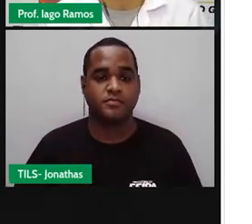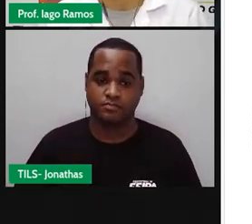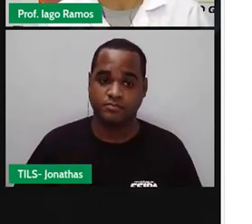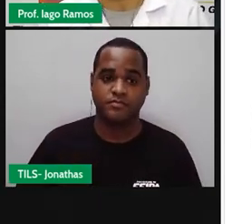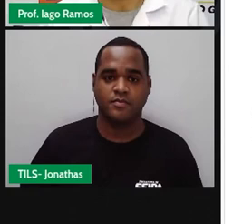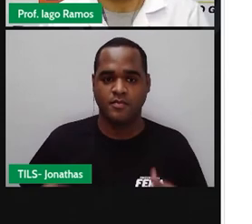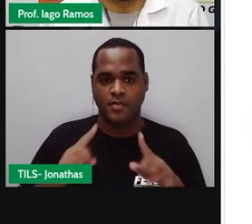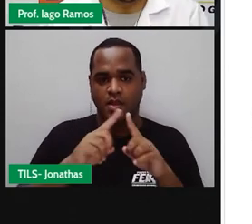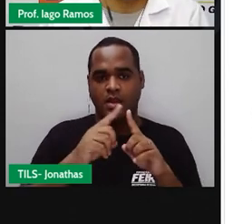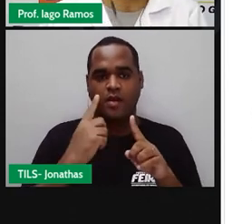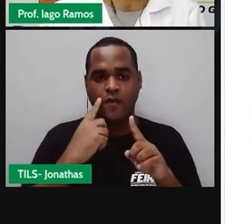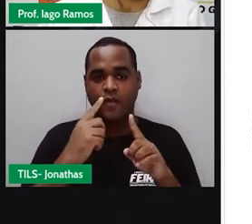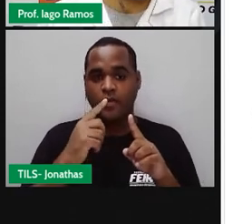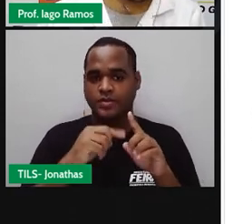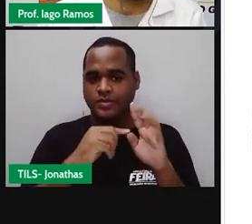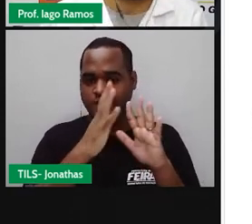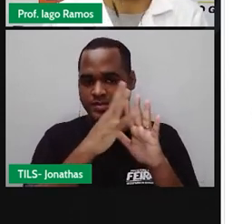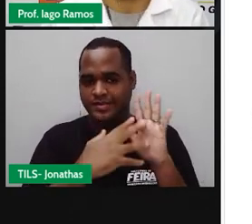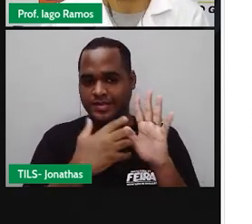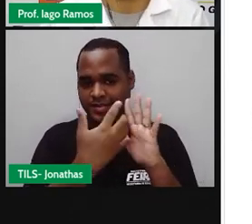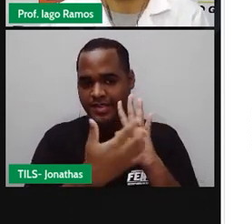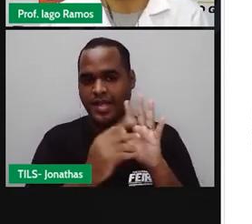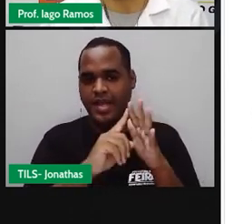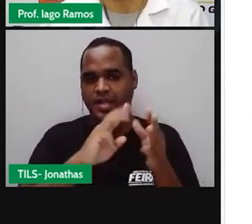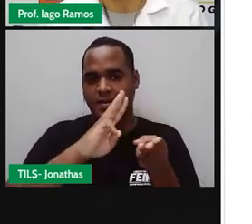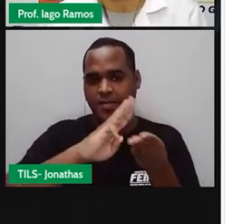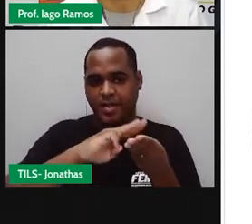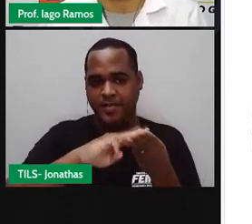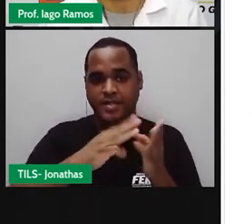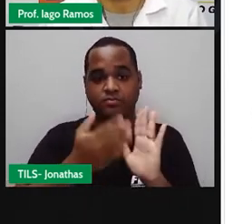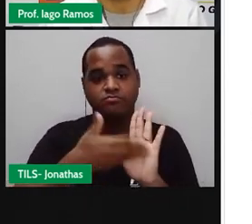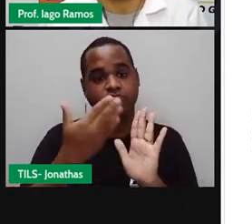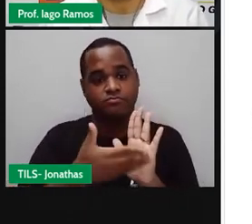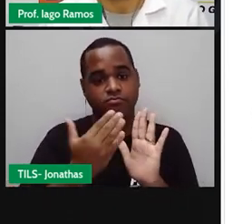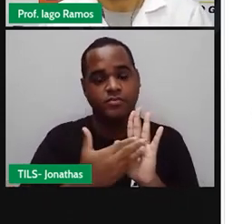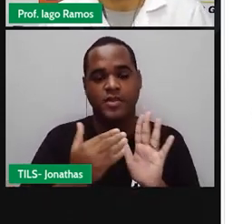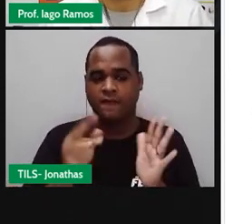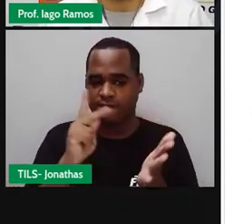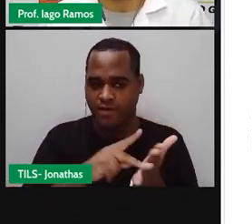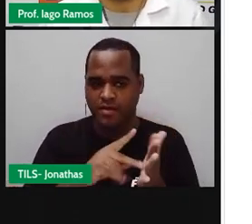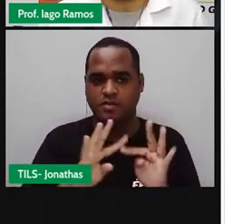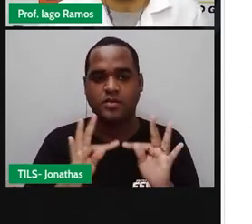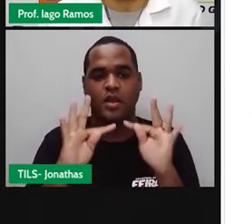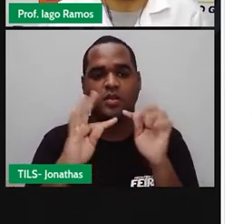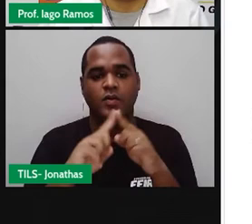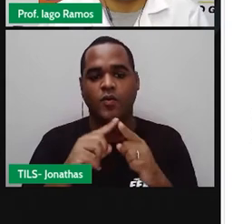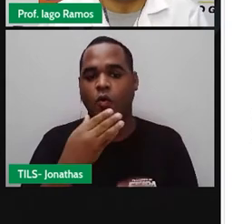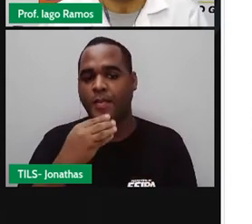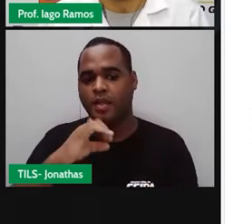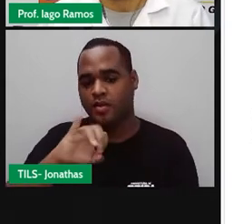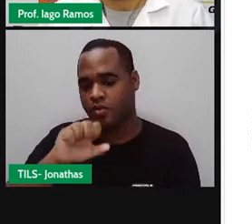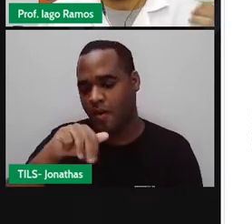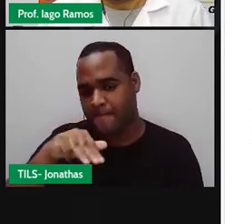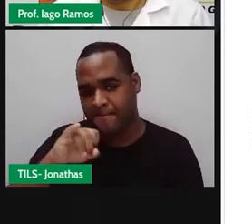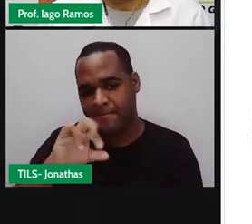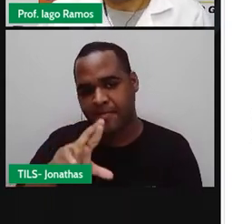colocada em um livro didático. O livro Matemática, Realidade e Tecnologia, do autor Joami Souza,